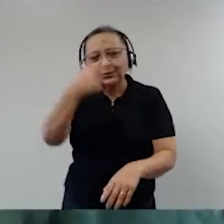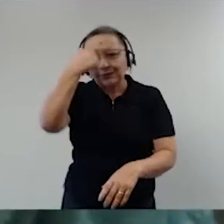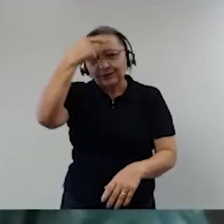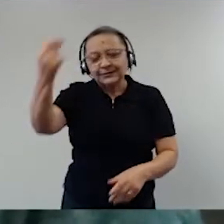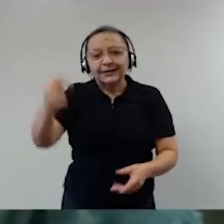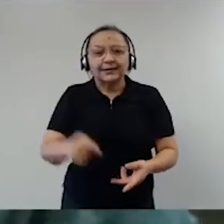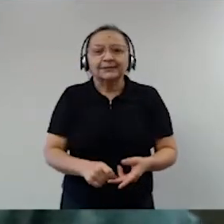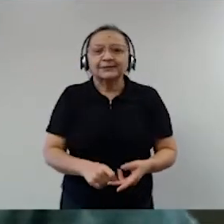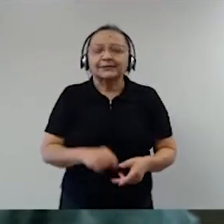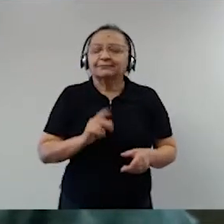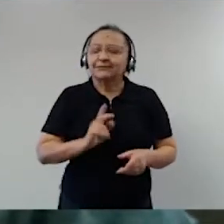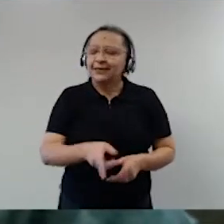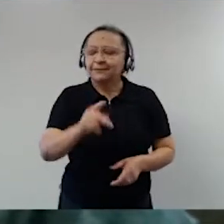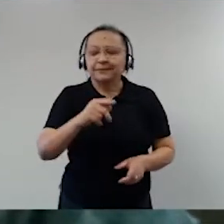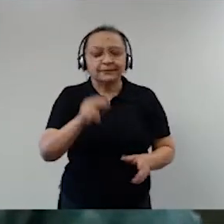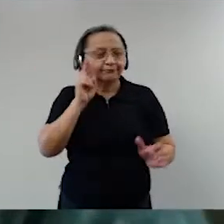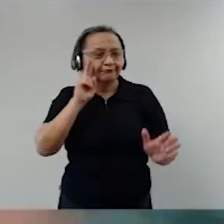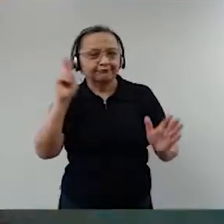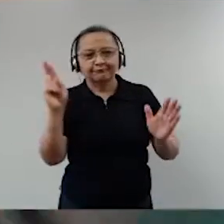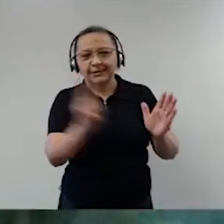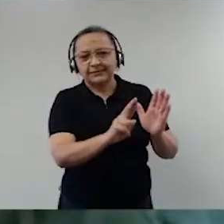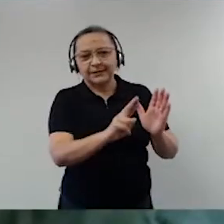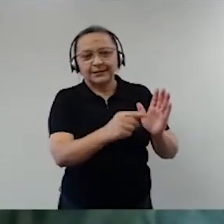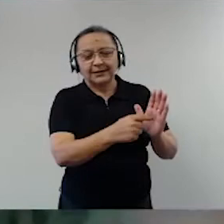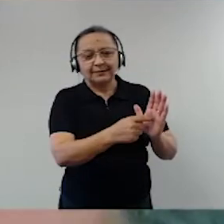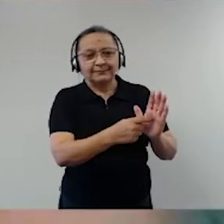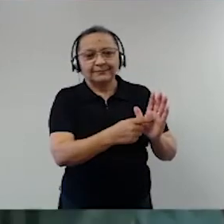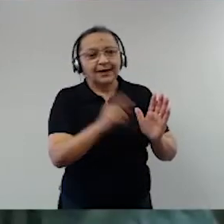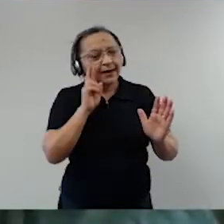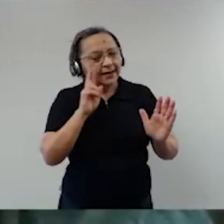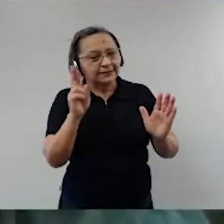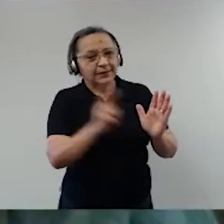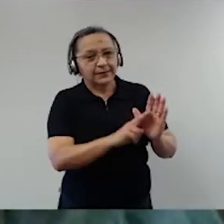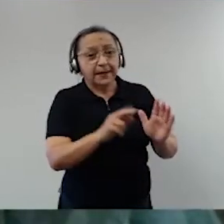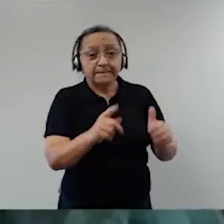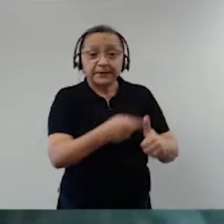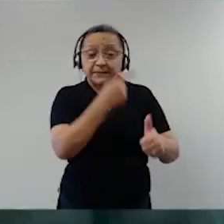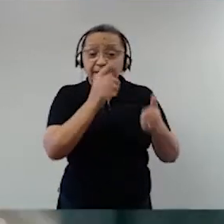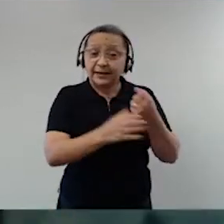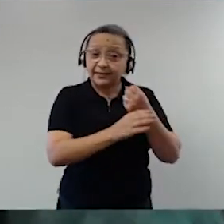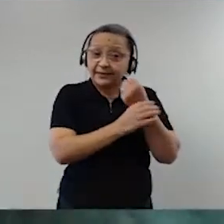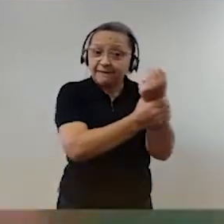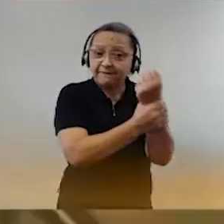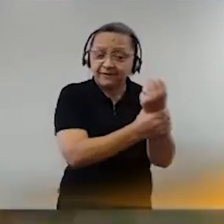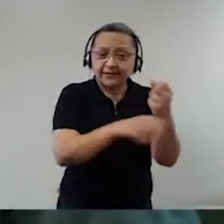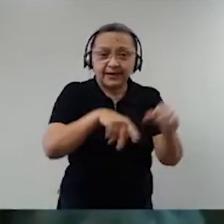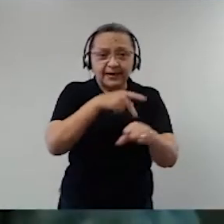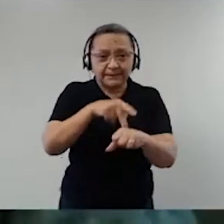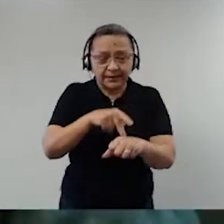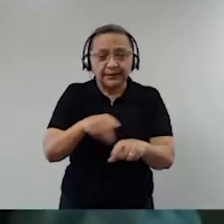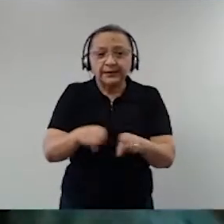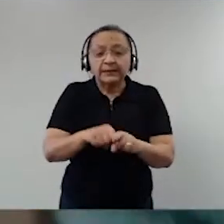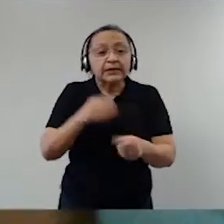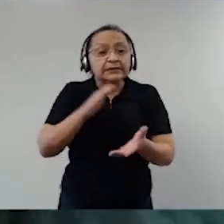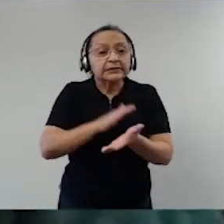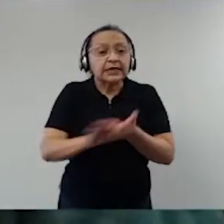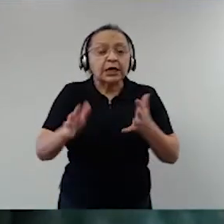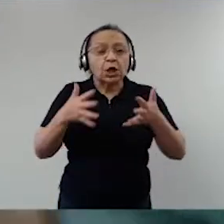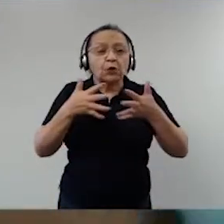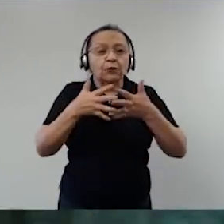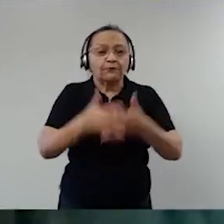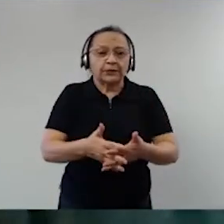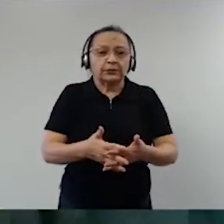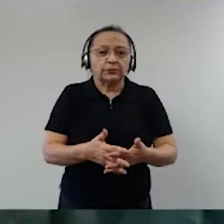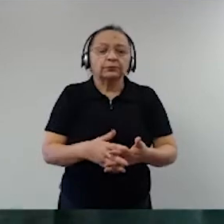tríplice função das Forças Armadas, a primeira, de defesa da parte que também não temos conflito temos